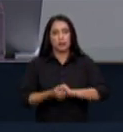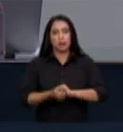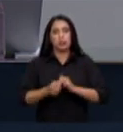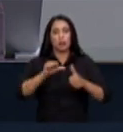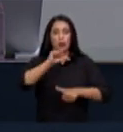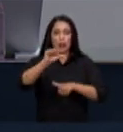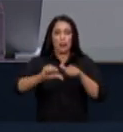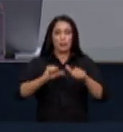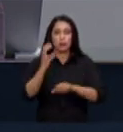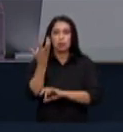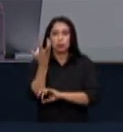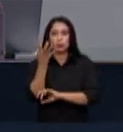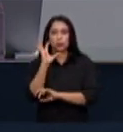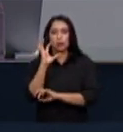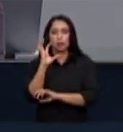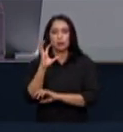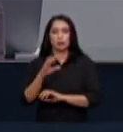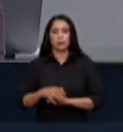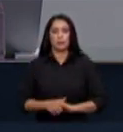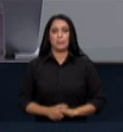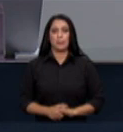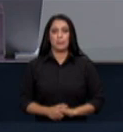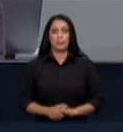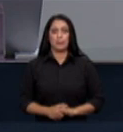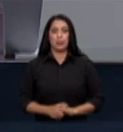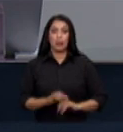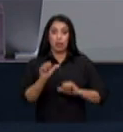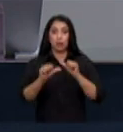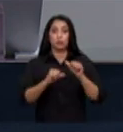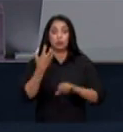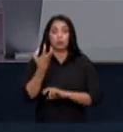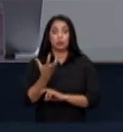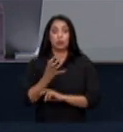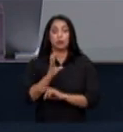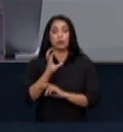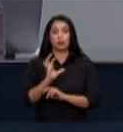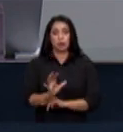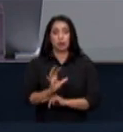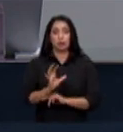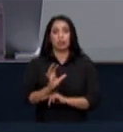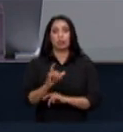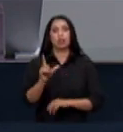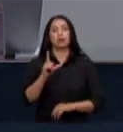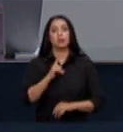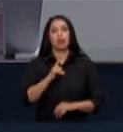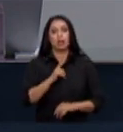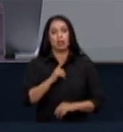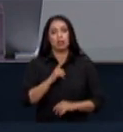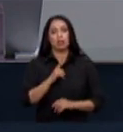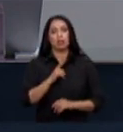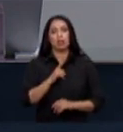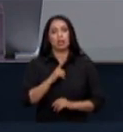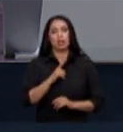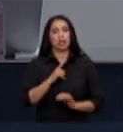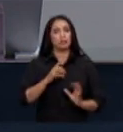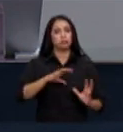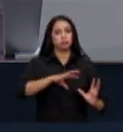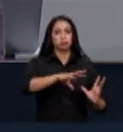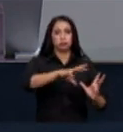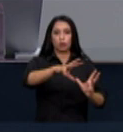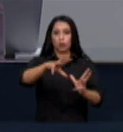mudança climática a mudança do clima a mudança climática é um fenômeno global